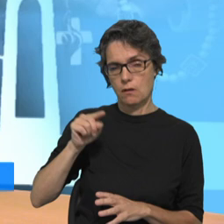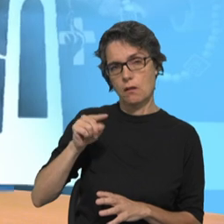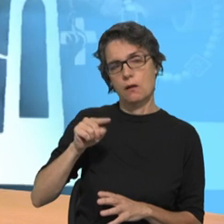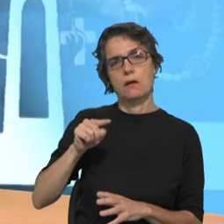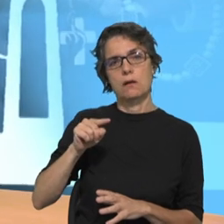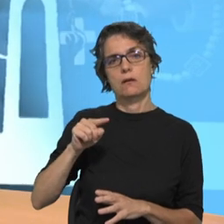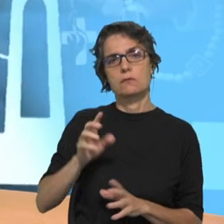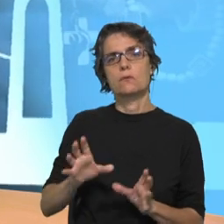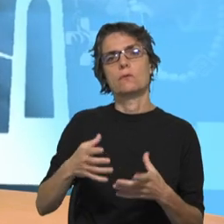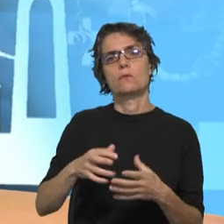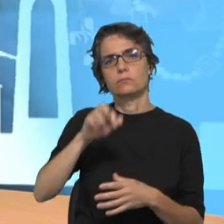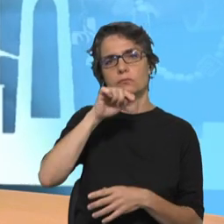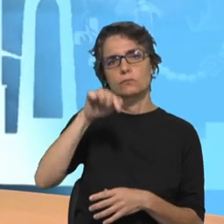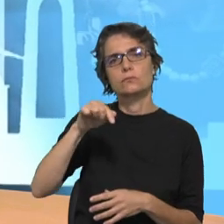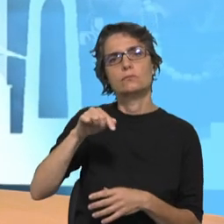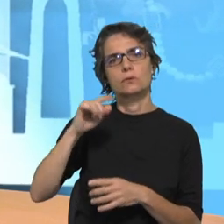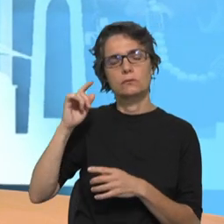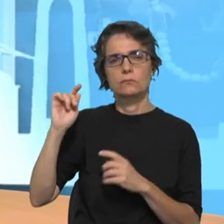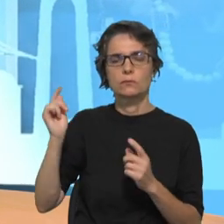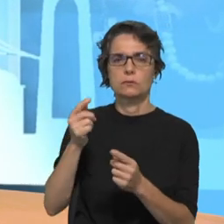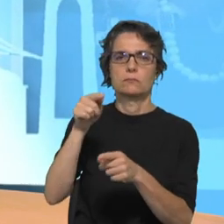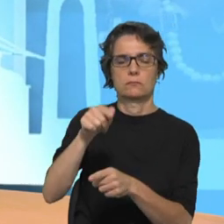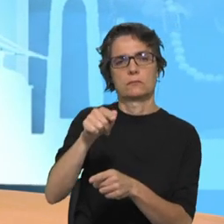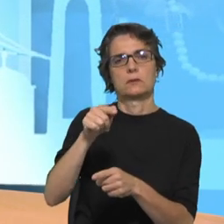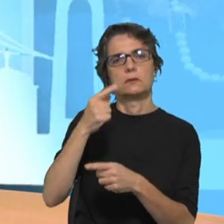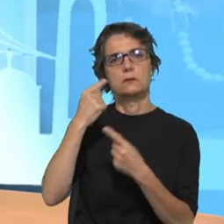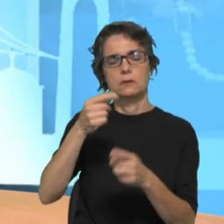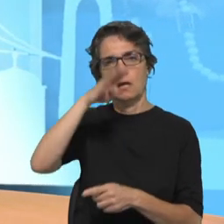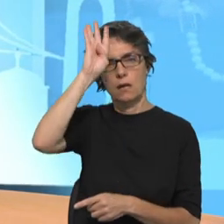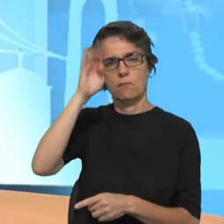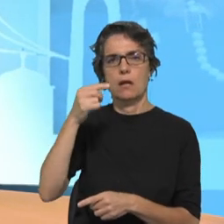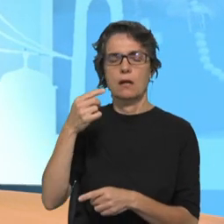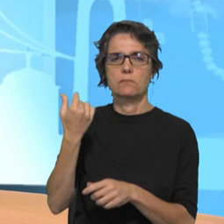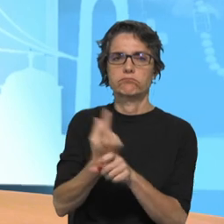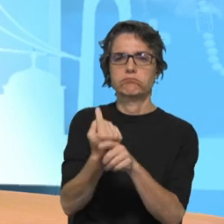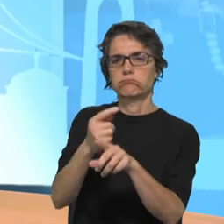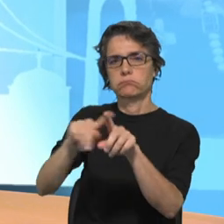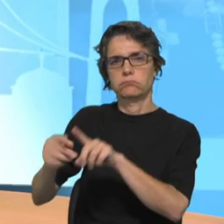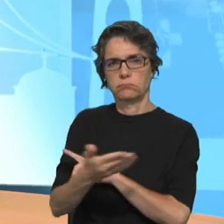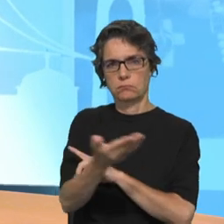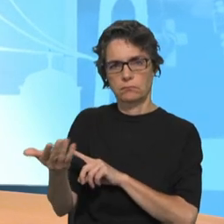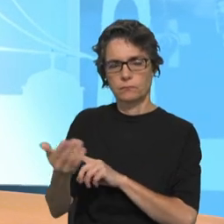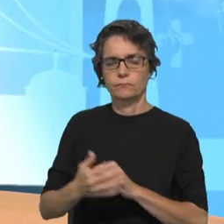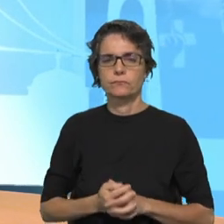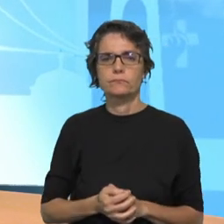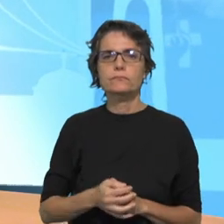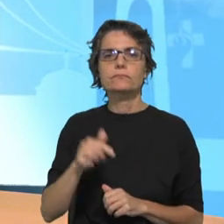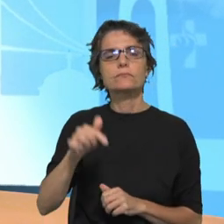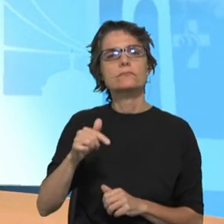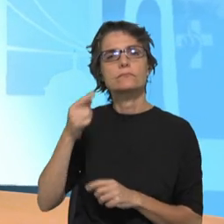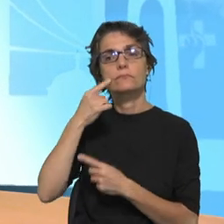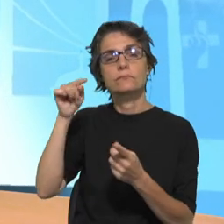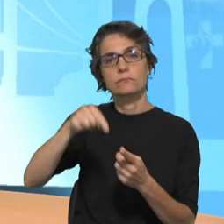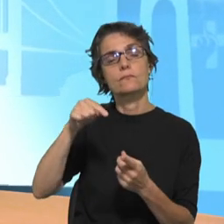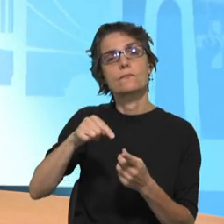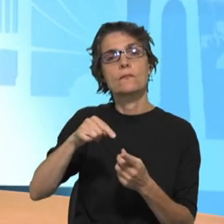e que vai ser celebrada no próximo fim de semana em Braga com um conjunto de iniciativas, agora apresentadas neste programa pelo Assistente Nacional